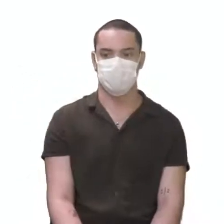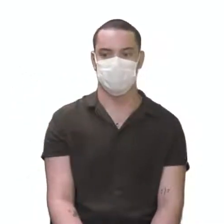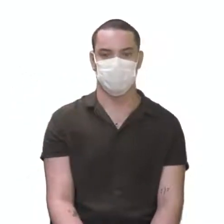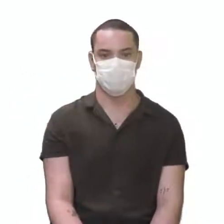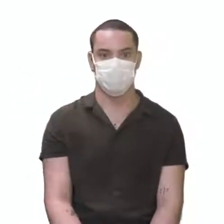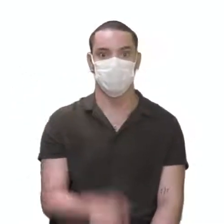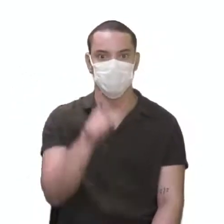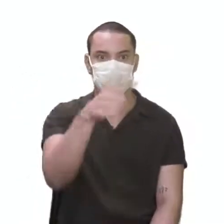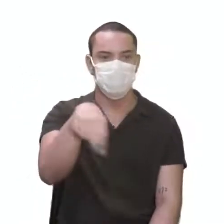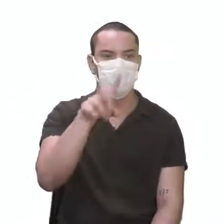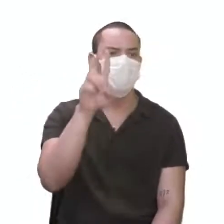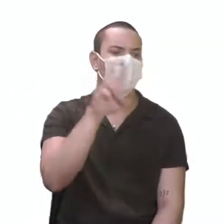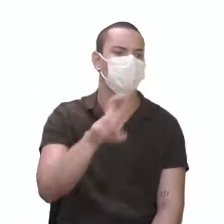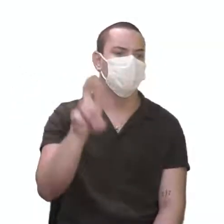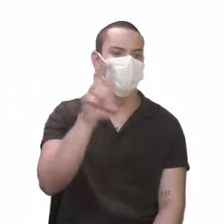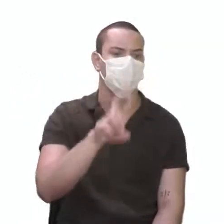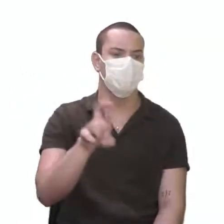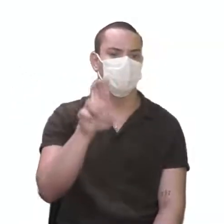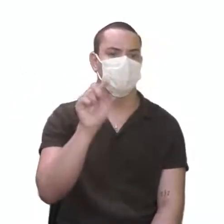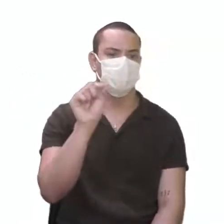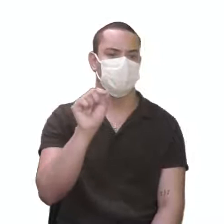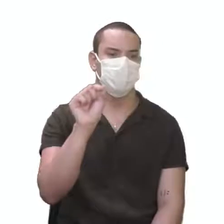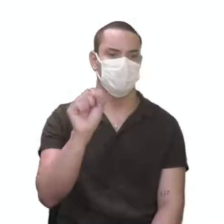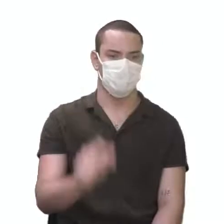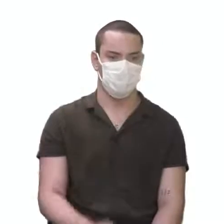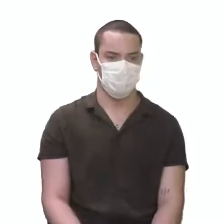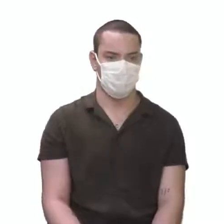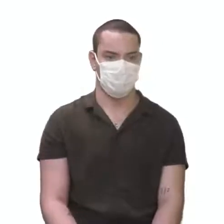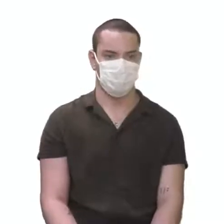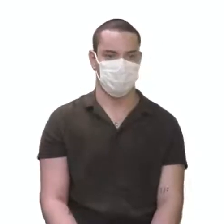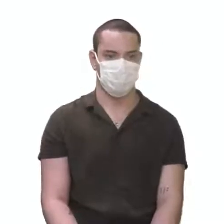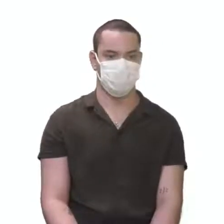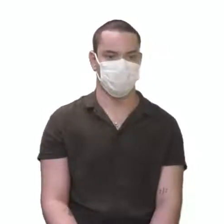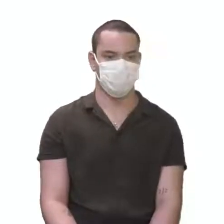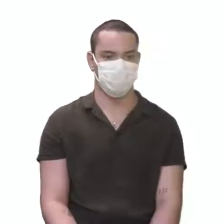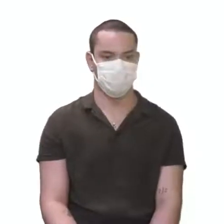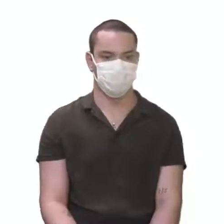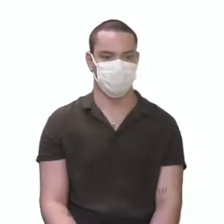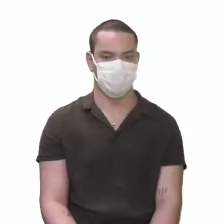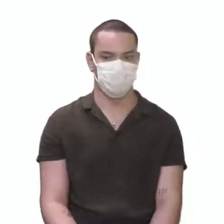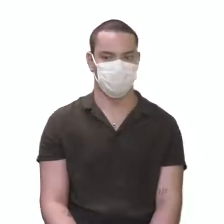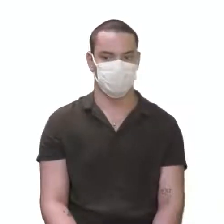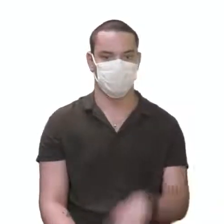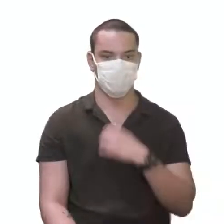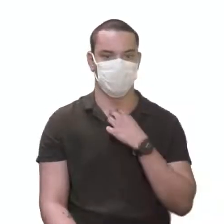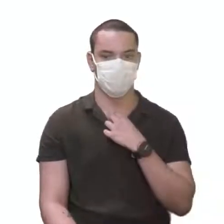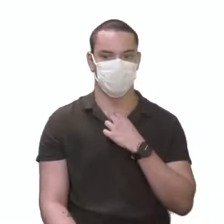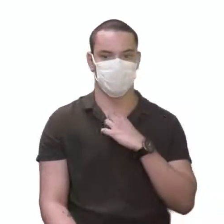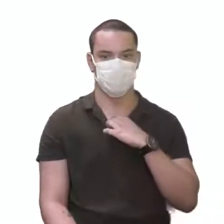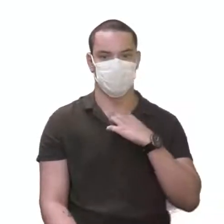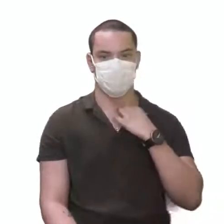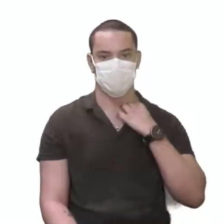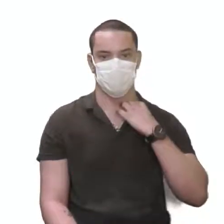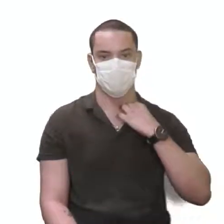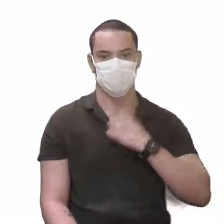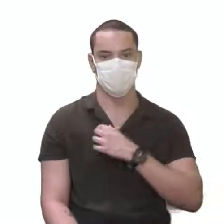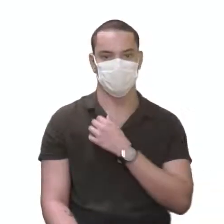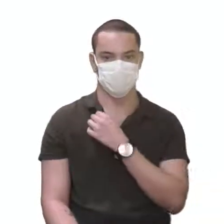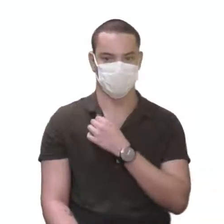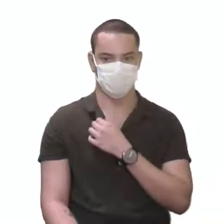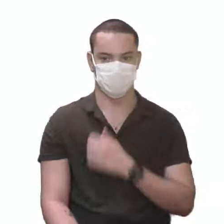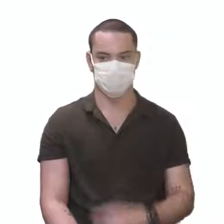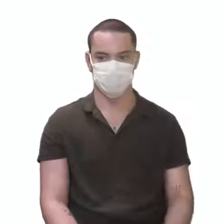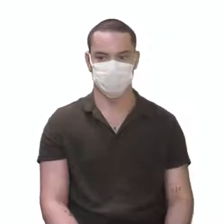opa, observe aqui comigo, tá? Deixa eu pegar o pincel aqui. Pronto. Você vai observar nessa linha aqui, tá bom?